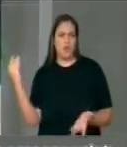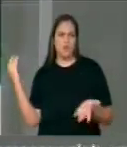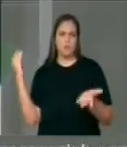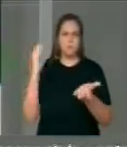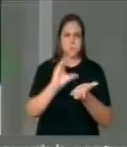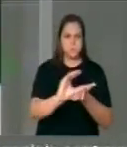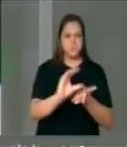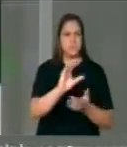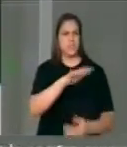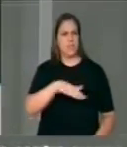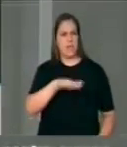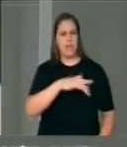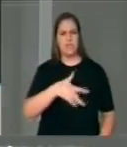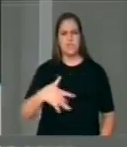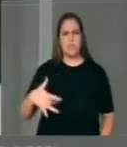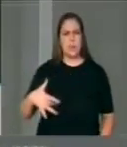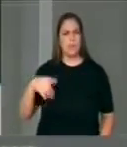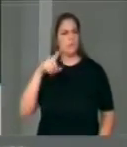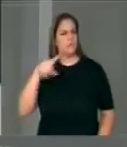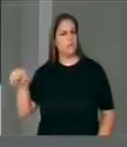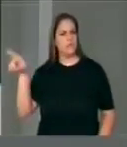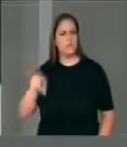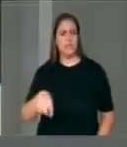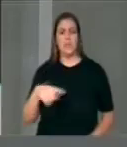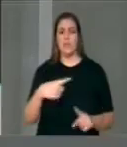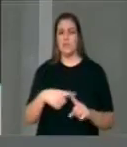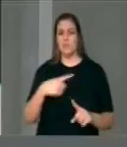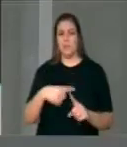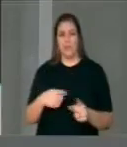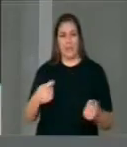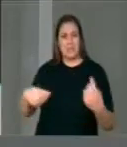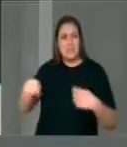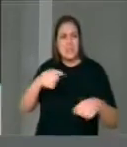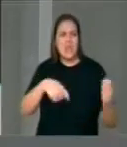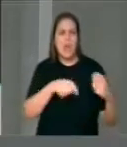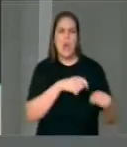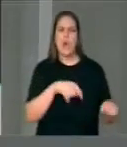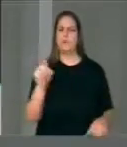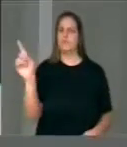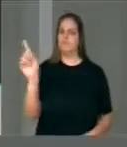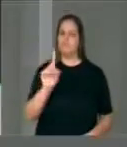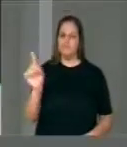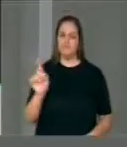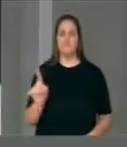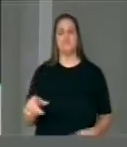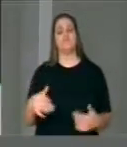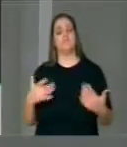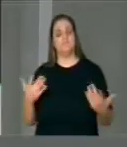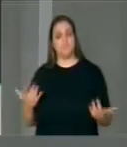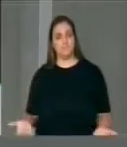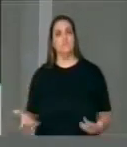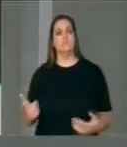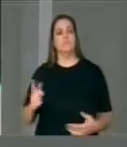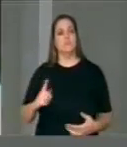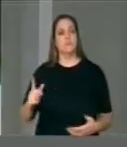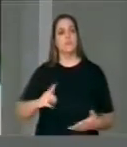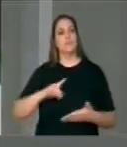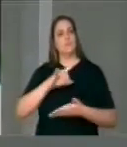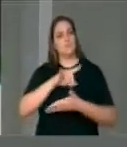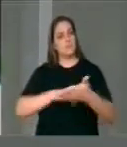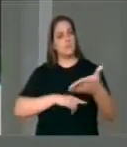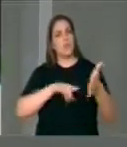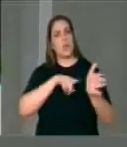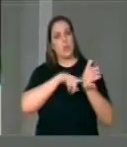a mercantilização total da saúde e faz um alentado estudo